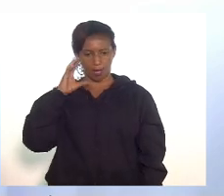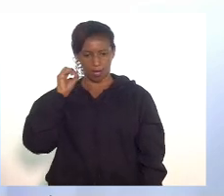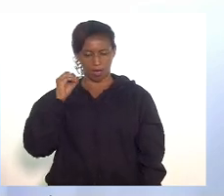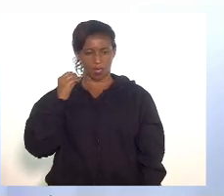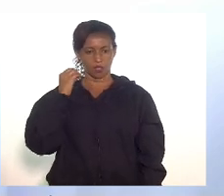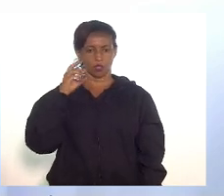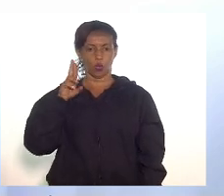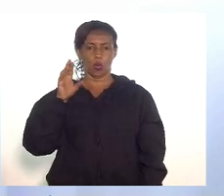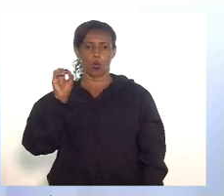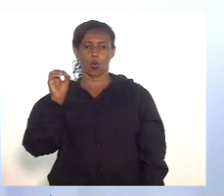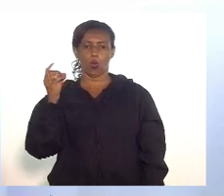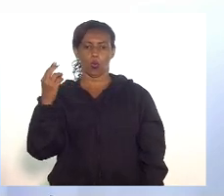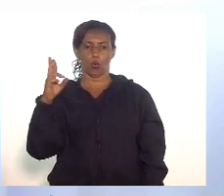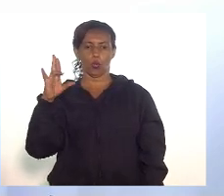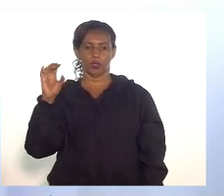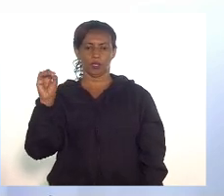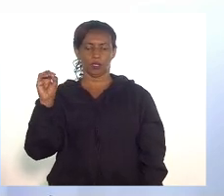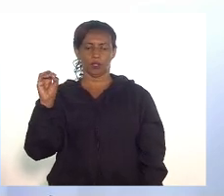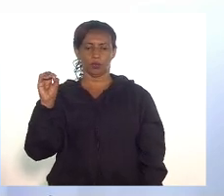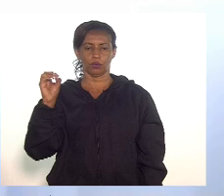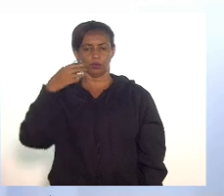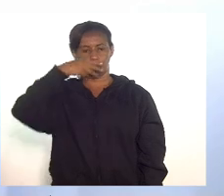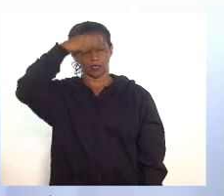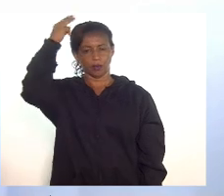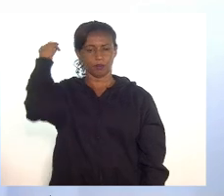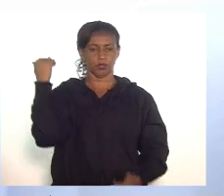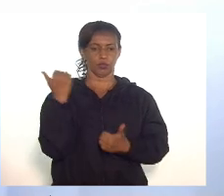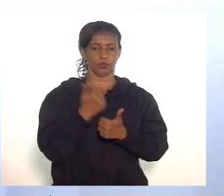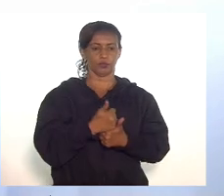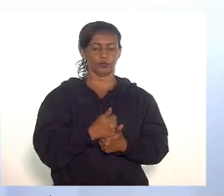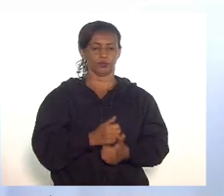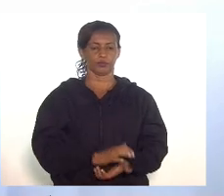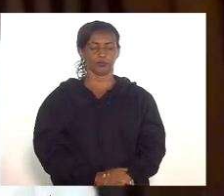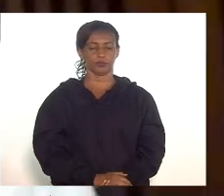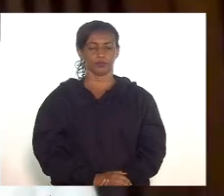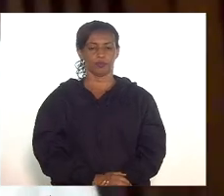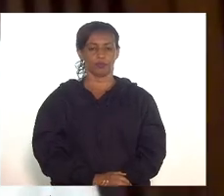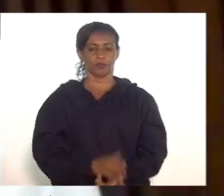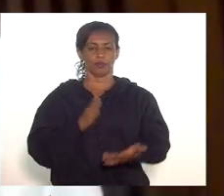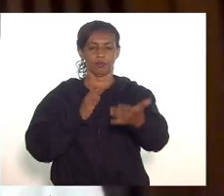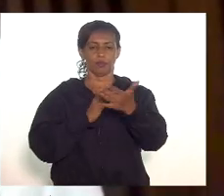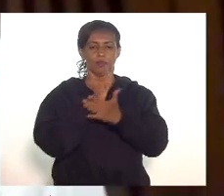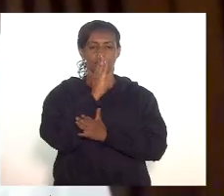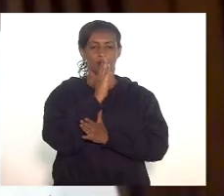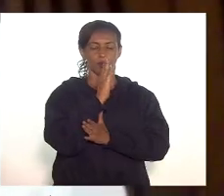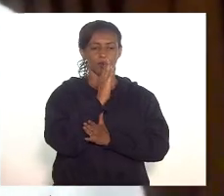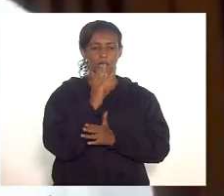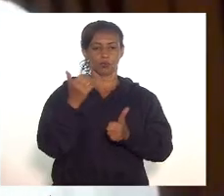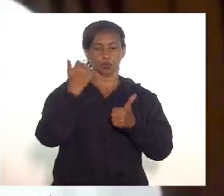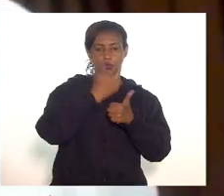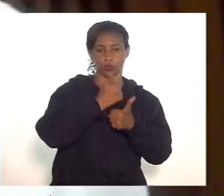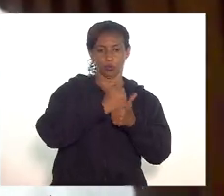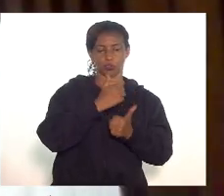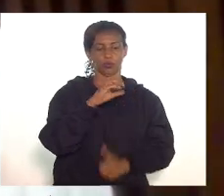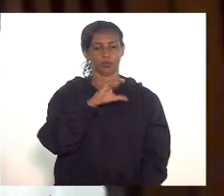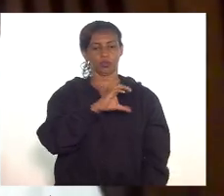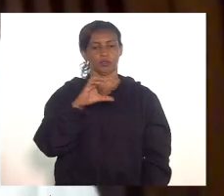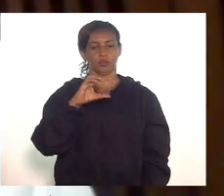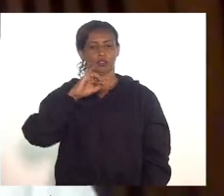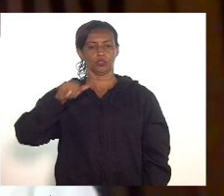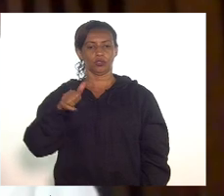Rodrigo Bacelar. Deputado Márcio Pacheco. Favorável acompanhando o substitutivo da CCJ.